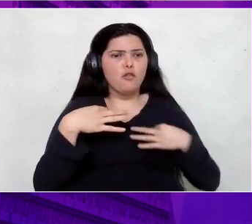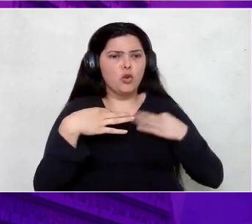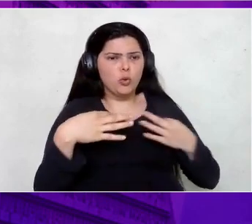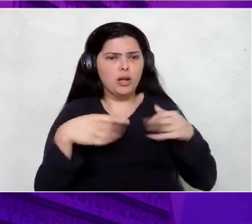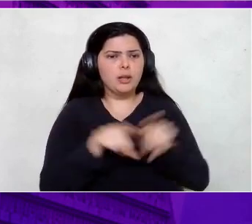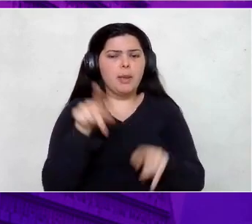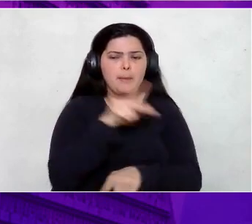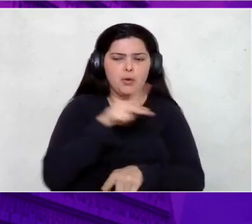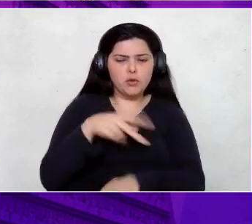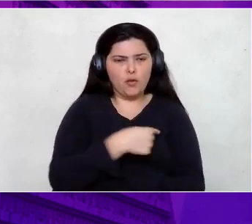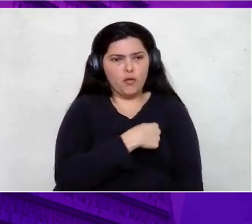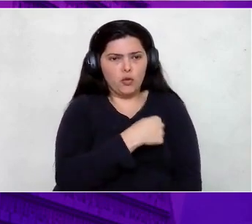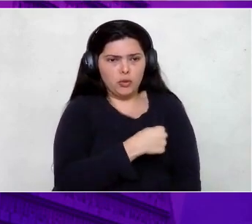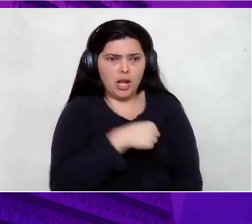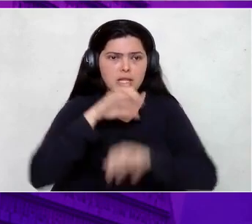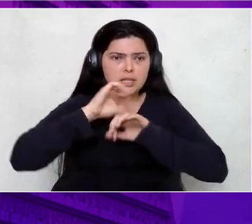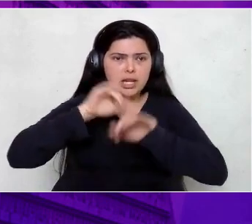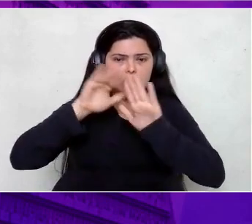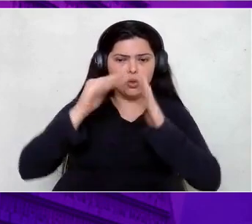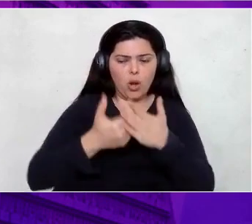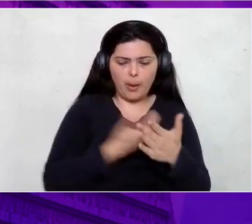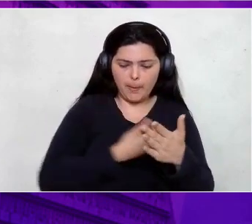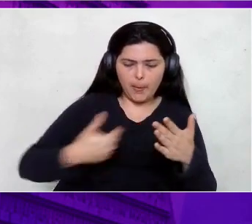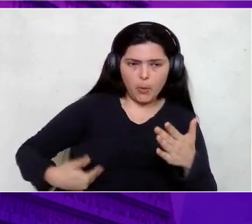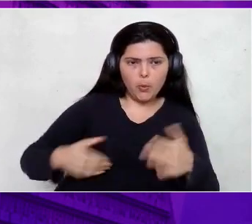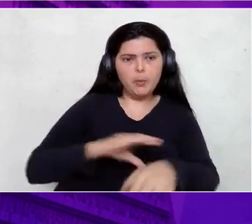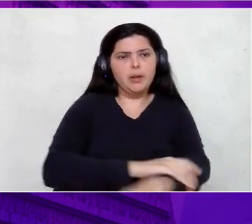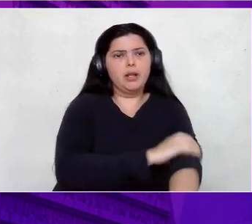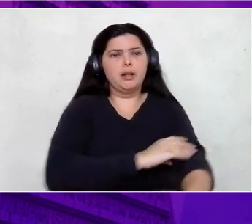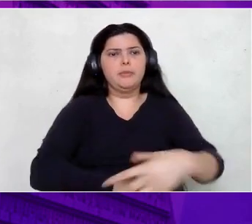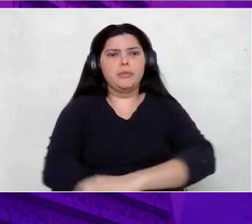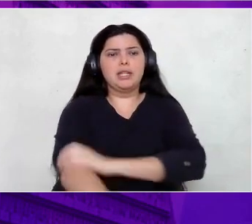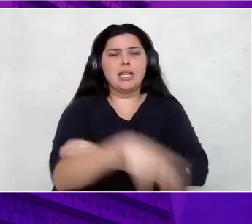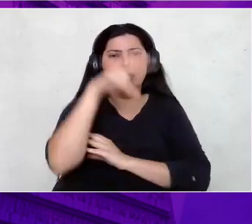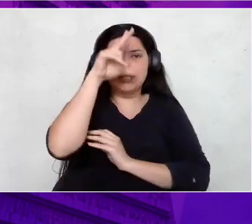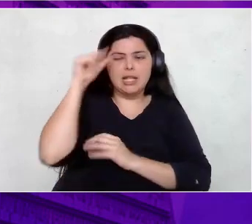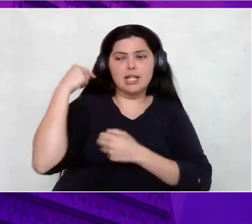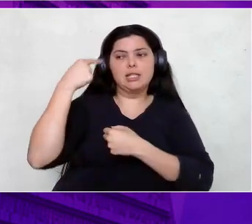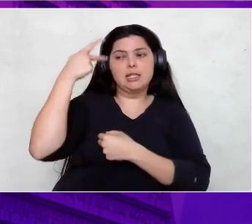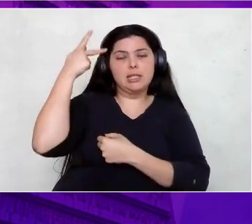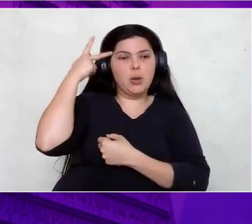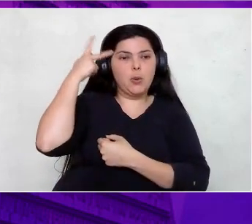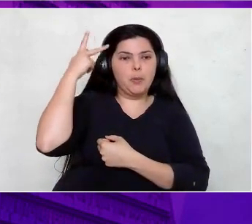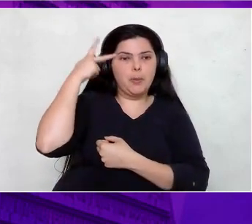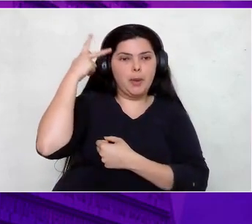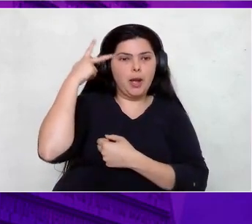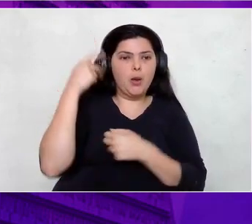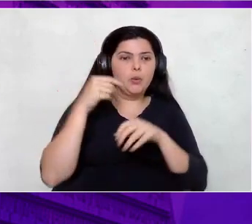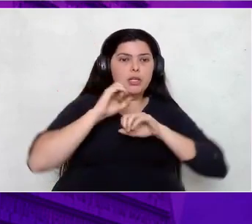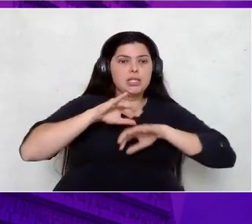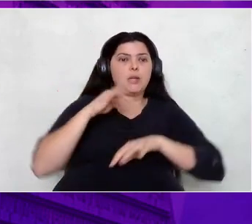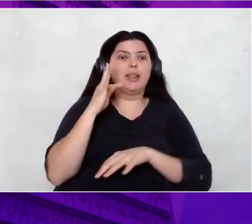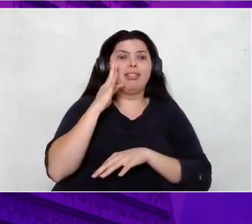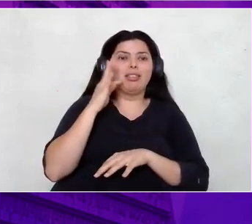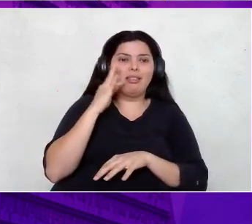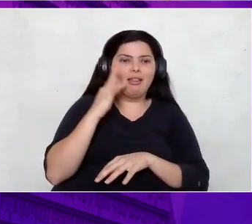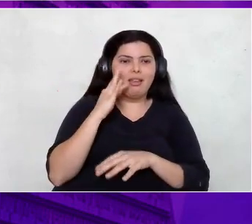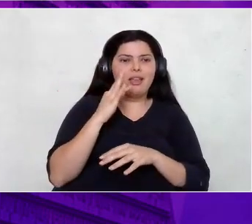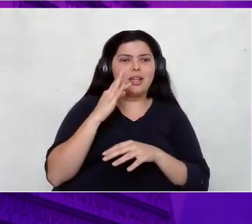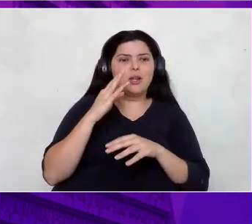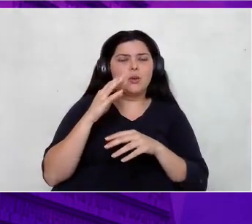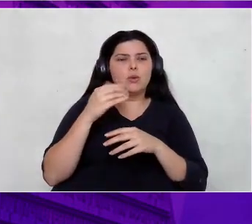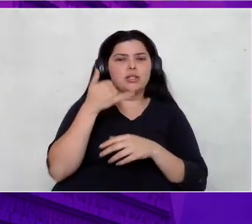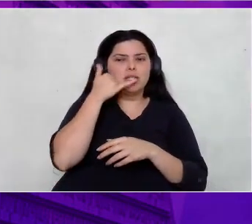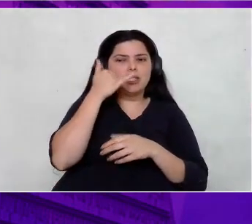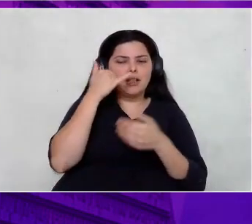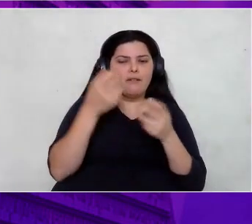Dei aulas em escolas públicas do município de São Paulo, ali, dando ensino técnico de telemarketing, de vendas